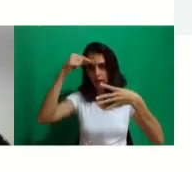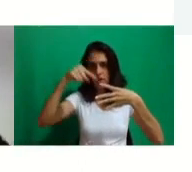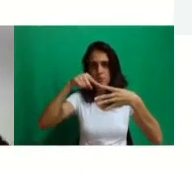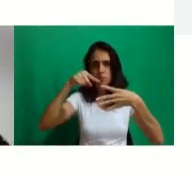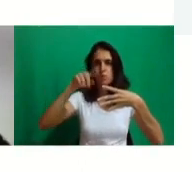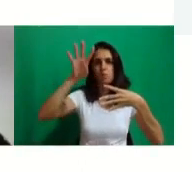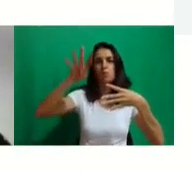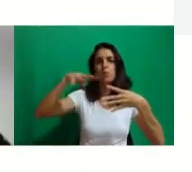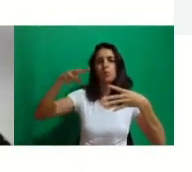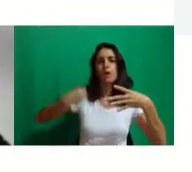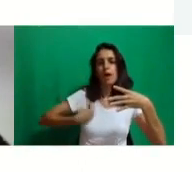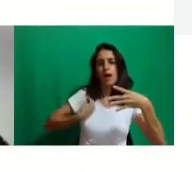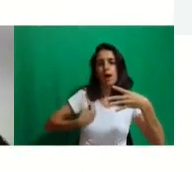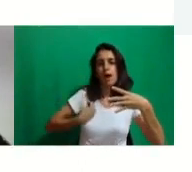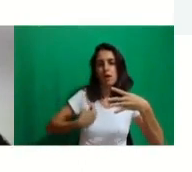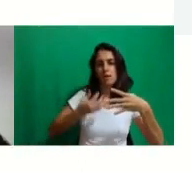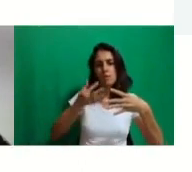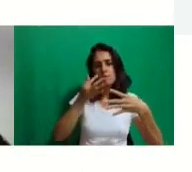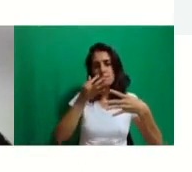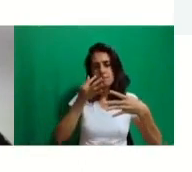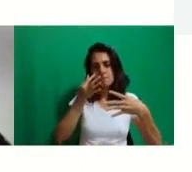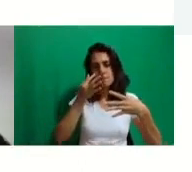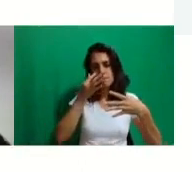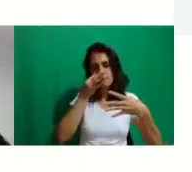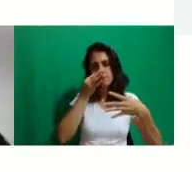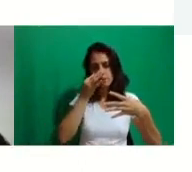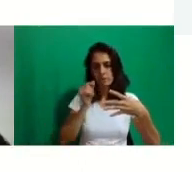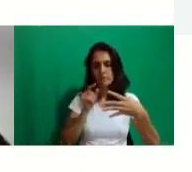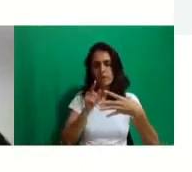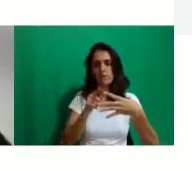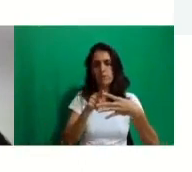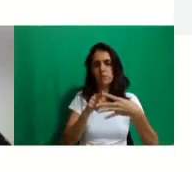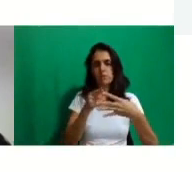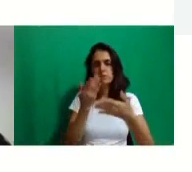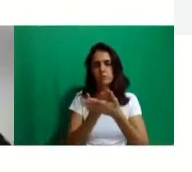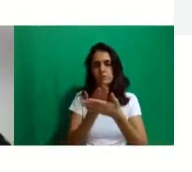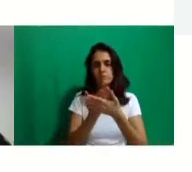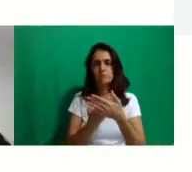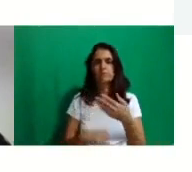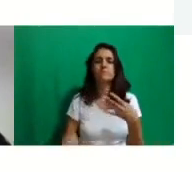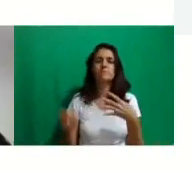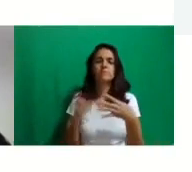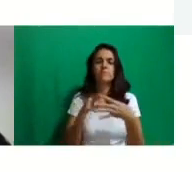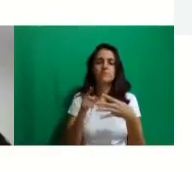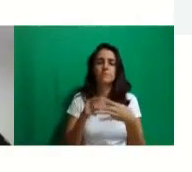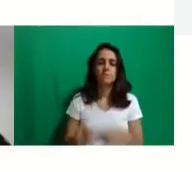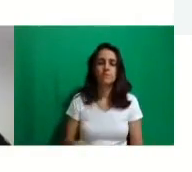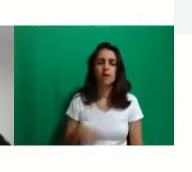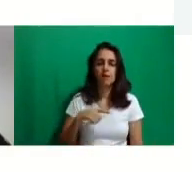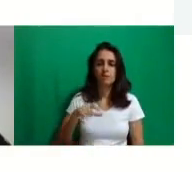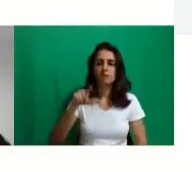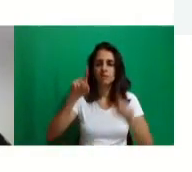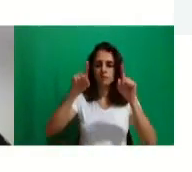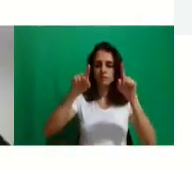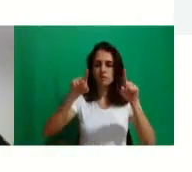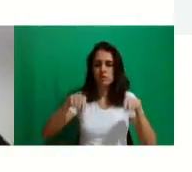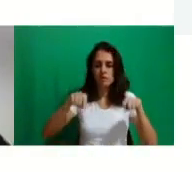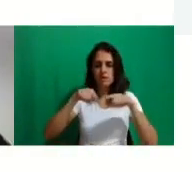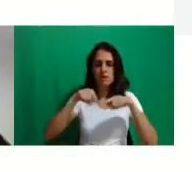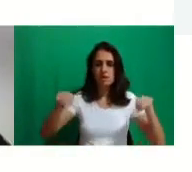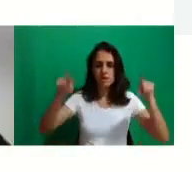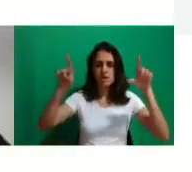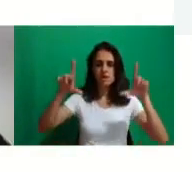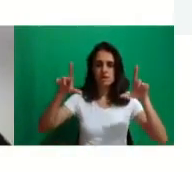Cronograma Presencial, que é o que eu já falei com vocês, tá? Vocês vão rolando a página e vão tendo acesso aos tópicos.